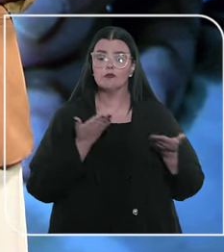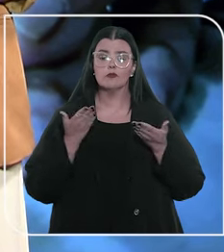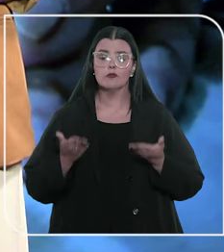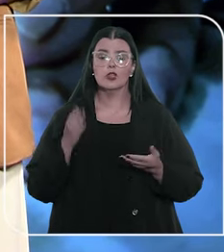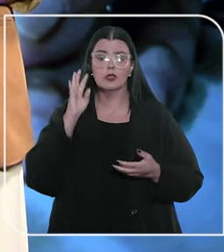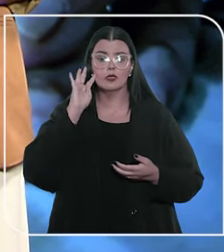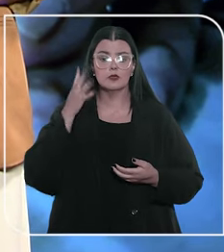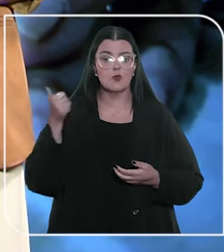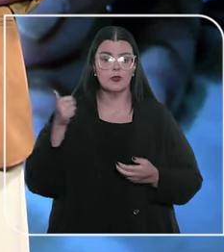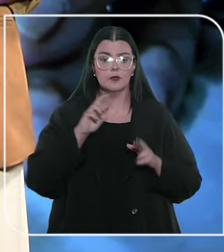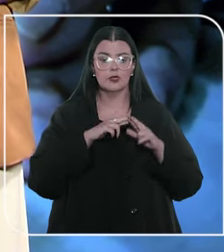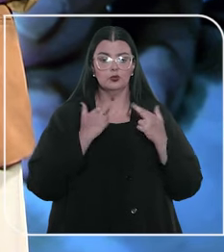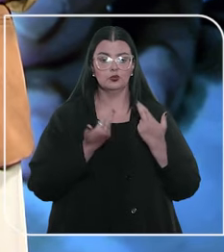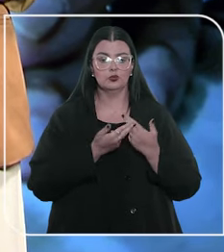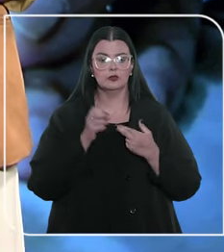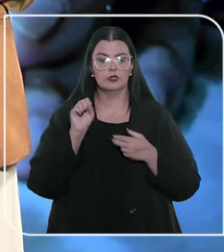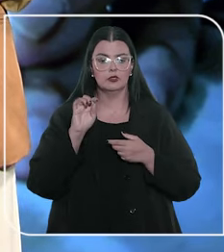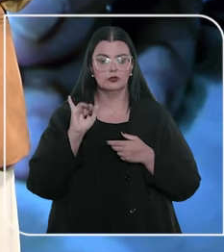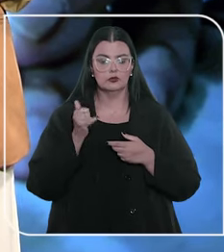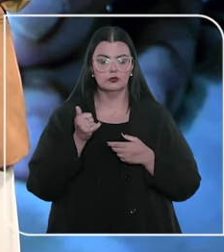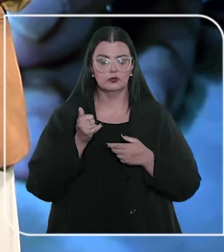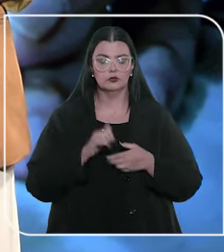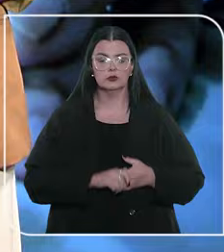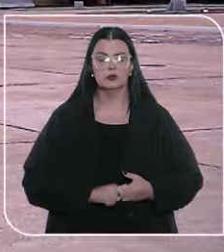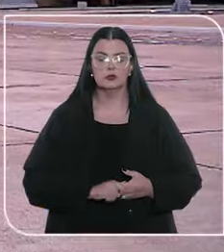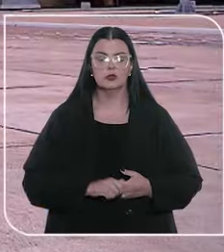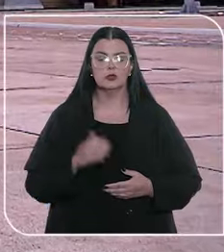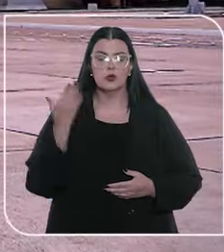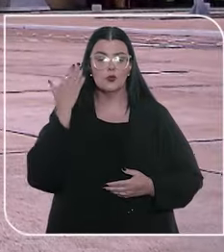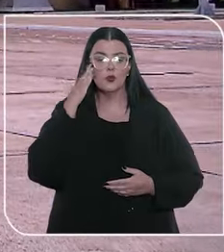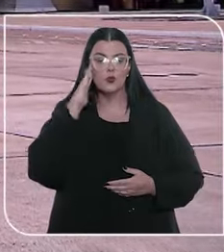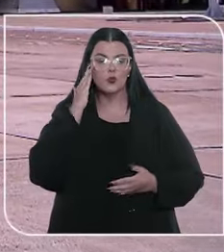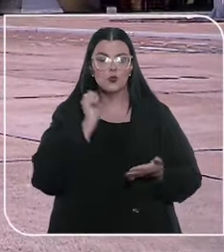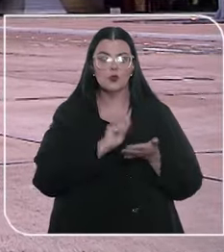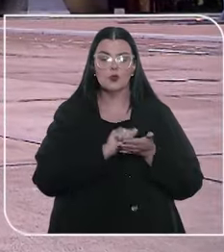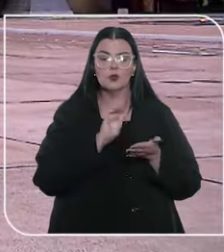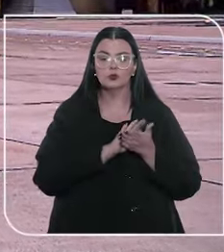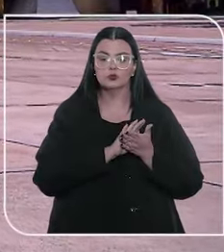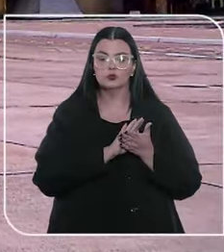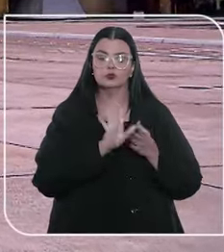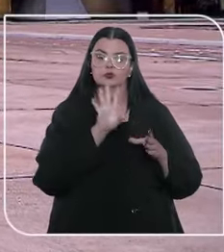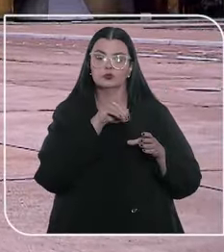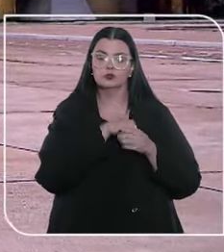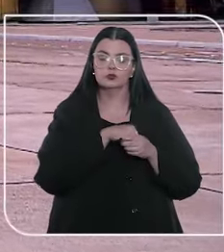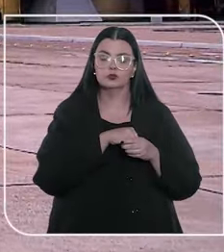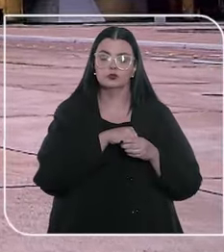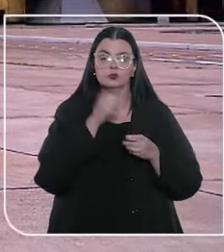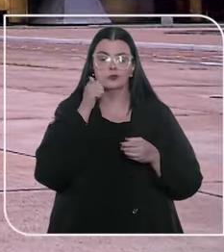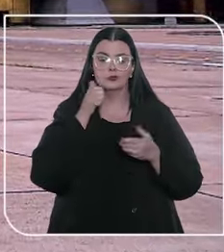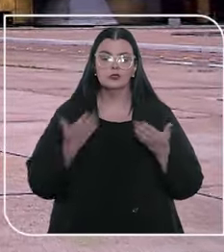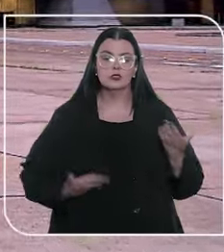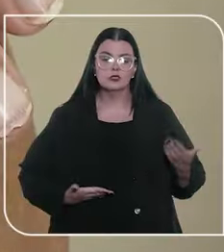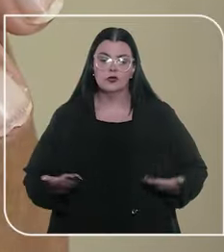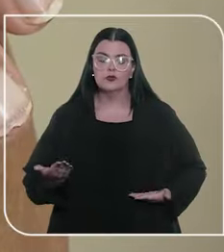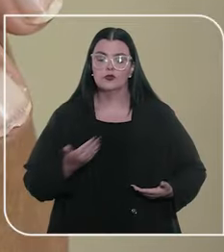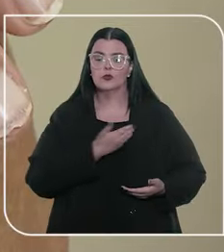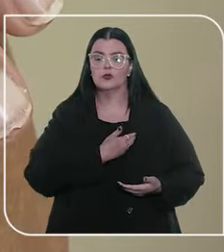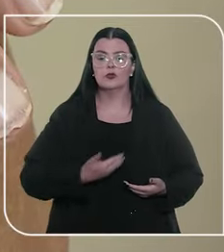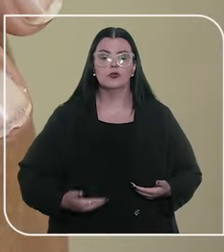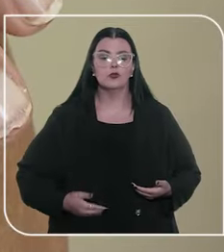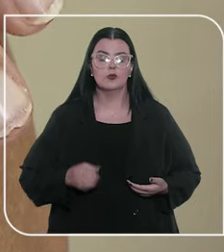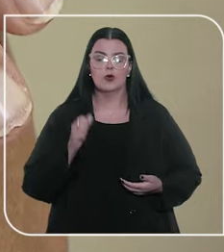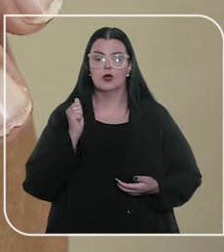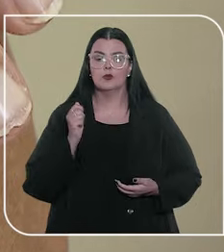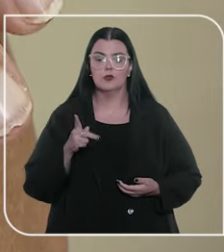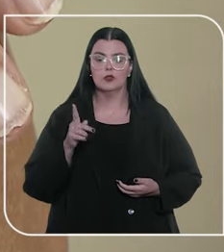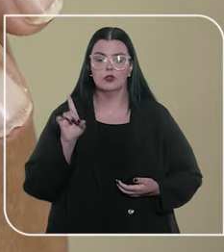traz essa decisão da primeira turma do STJ. O entendimento foi aplicado em ação ajuizada por uma servidora pública aposentada